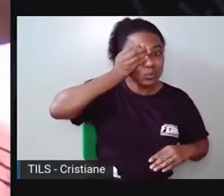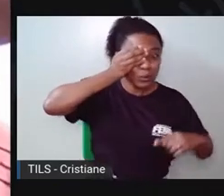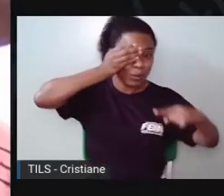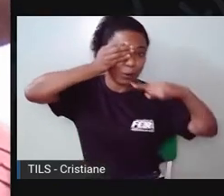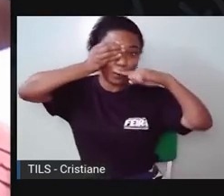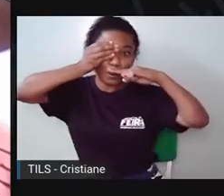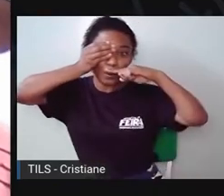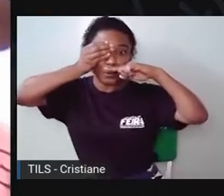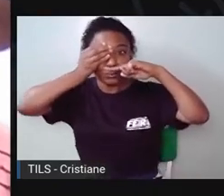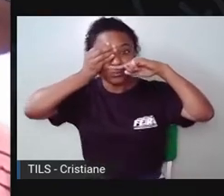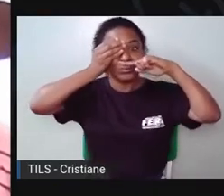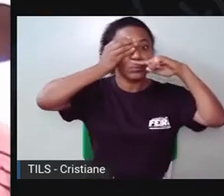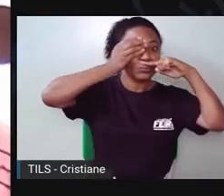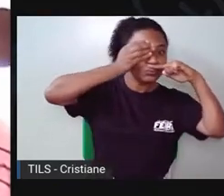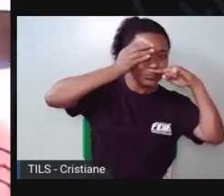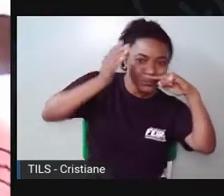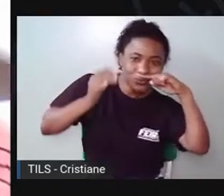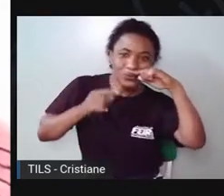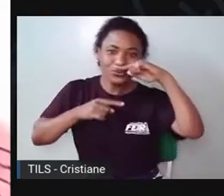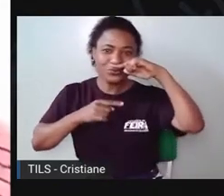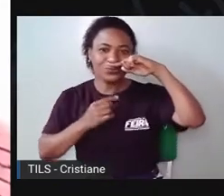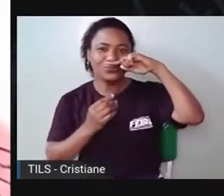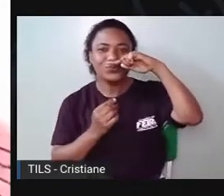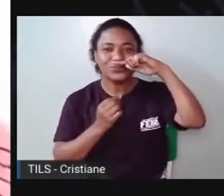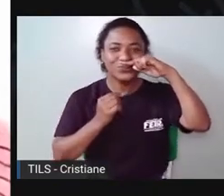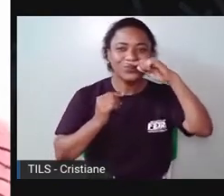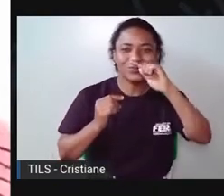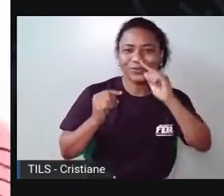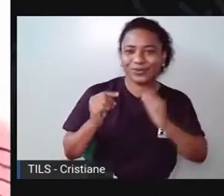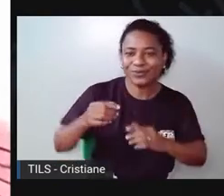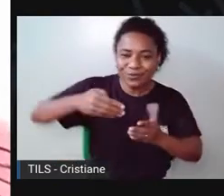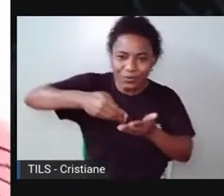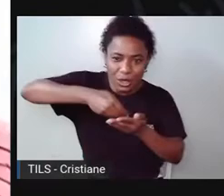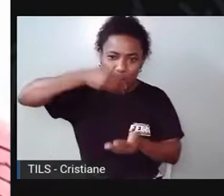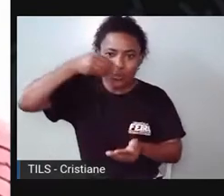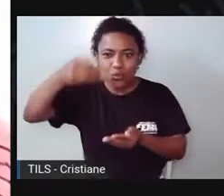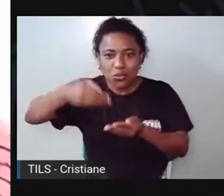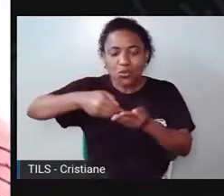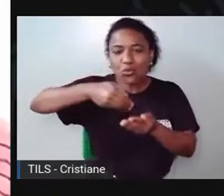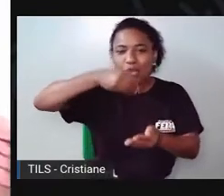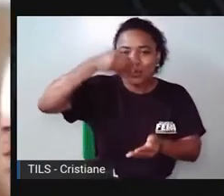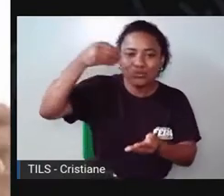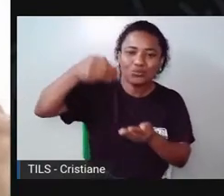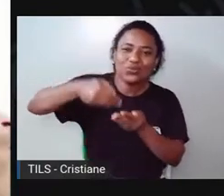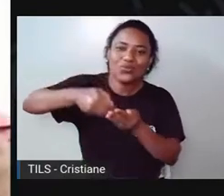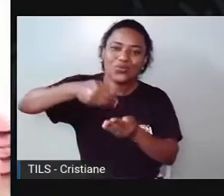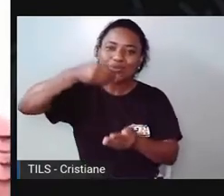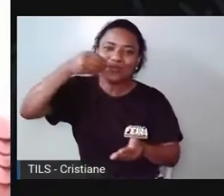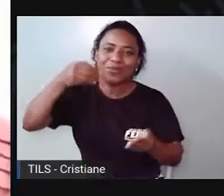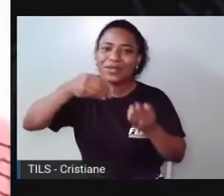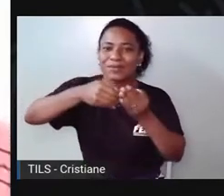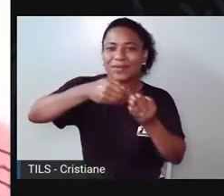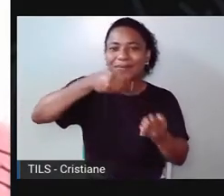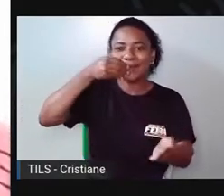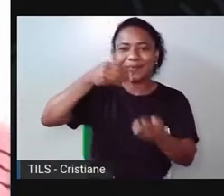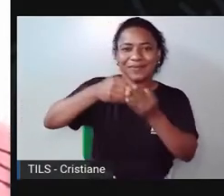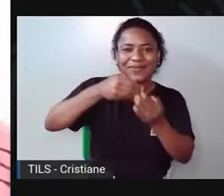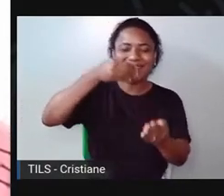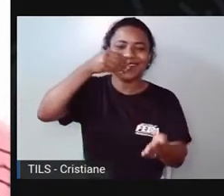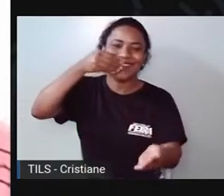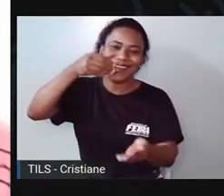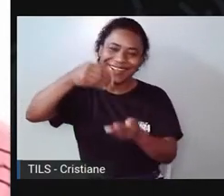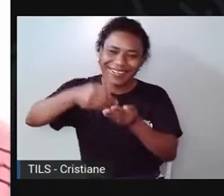genial Colher para tomar mingau Mimim, gaga,